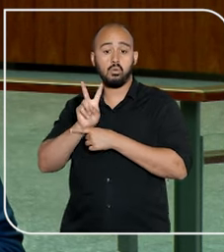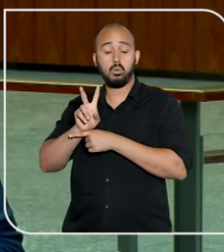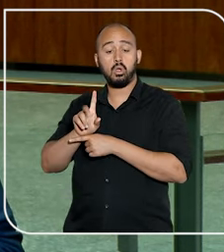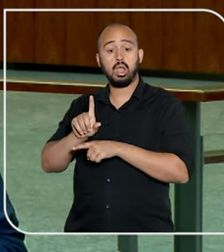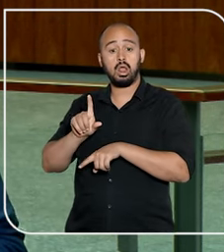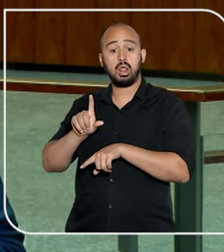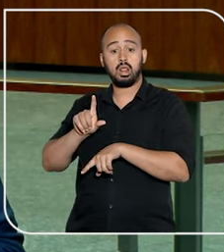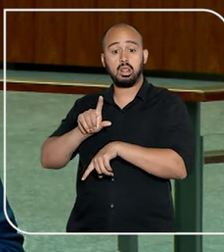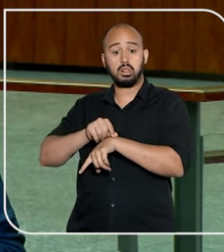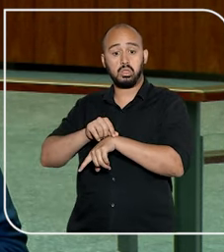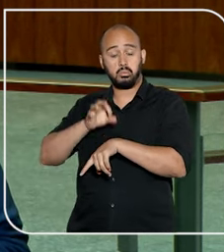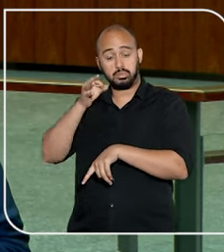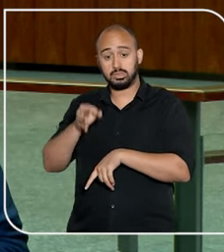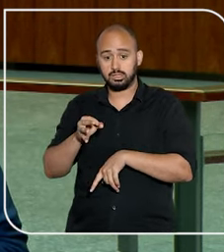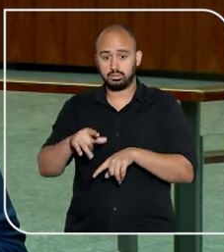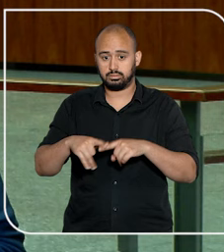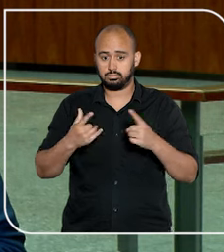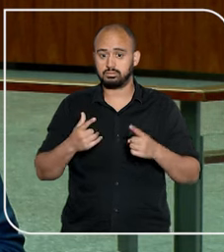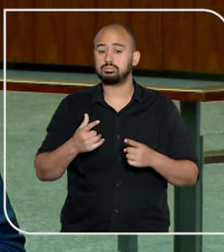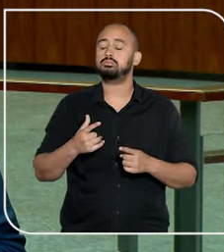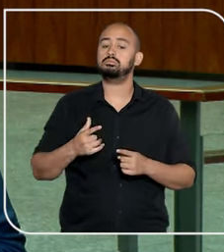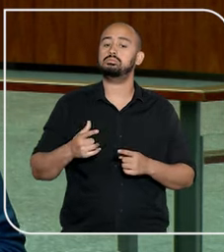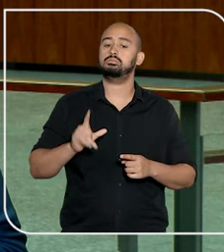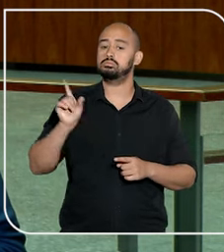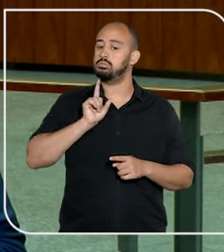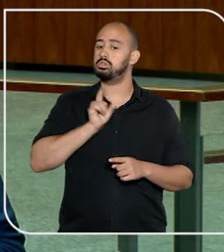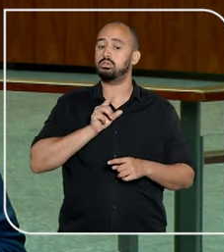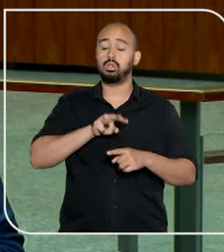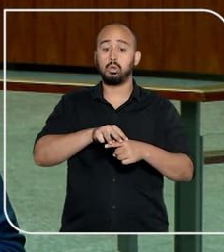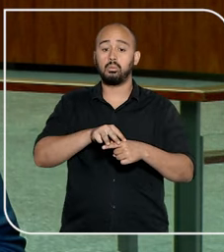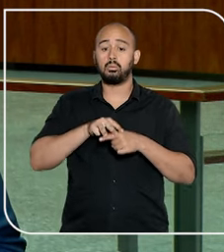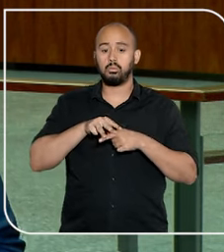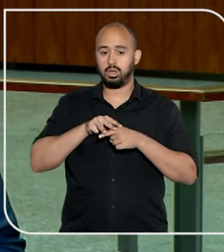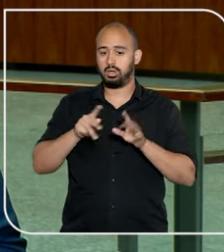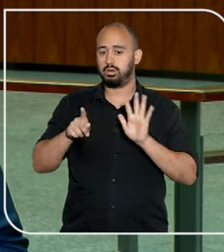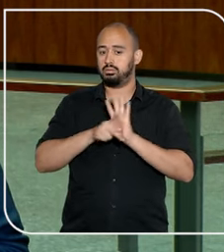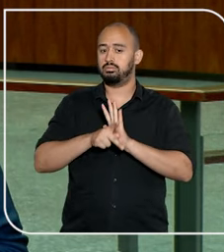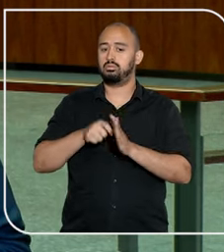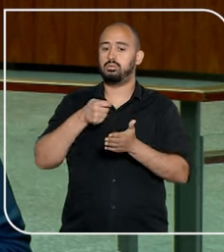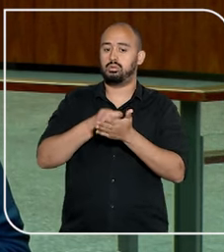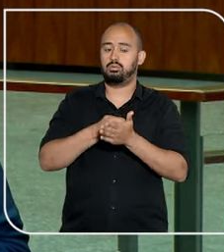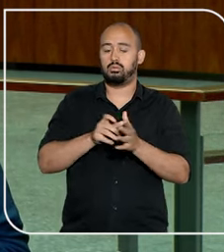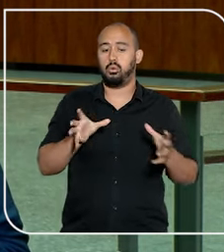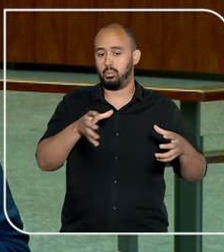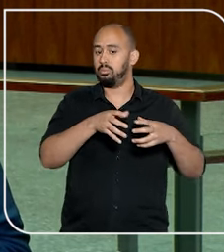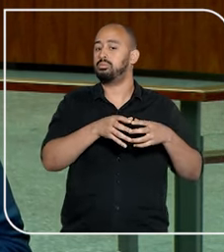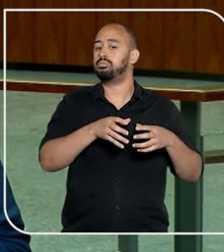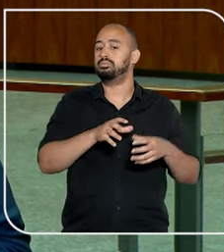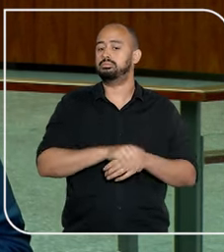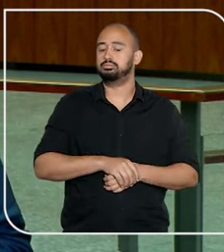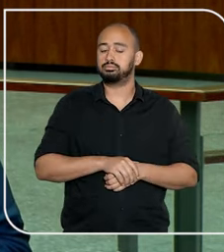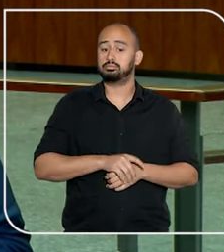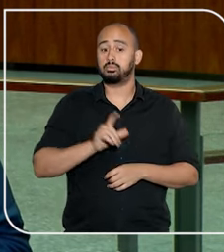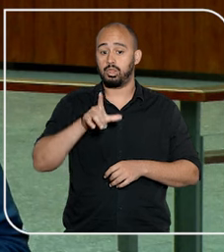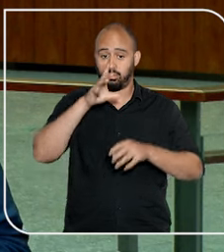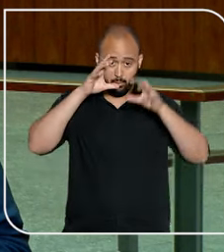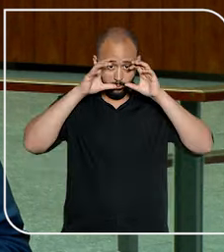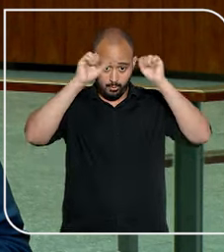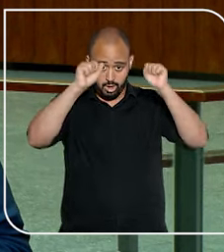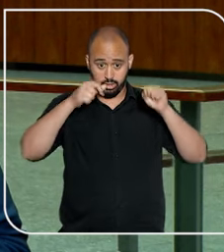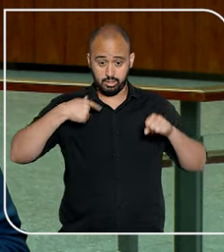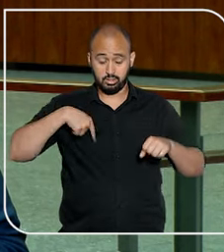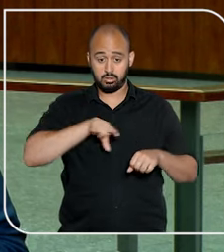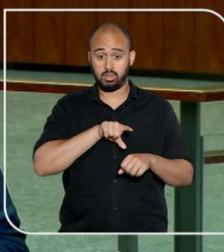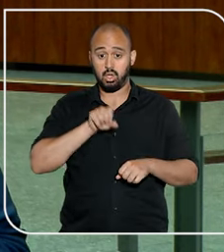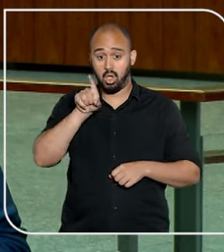previsão legal, a rescisão unilateral e imotivada não se aplica a essa modalidade. Para o tribunal, o cancelamento